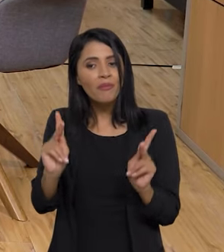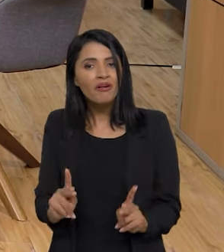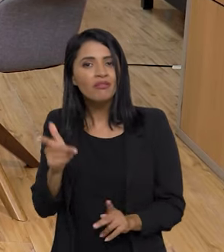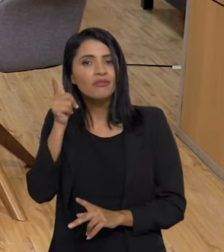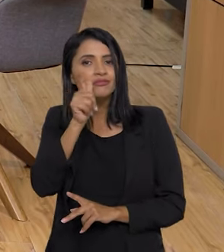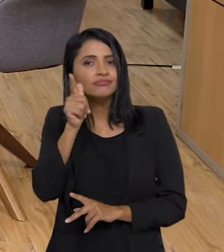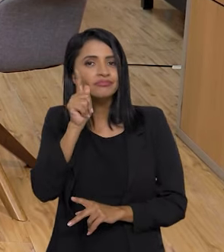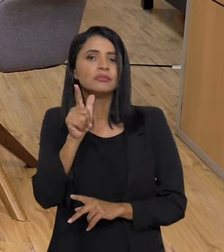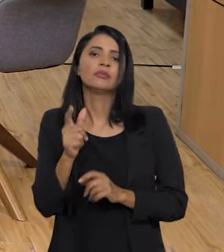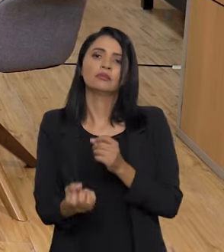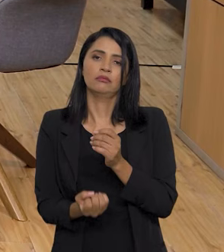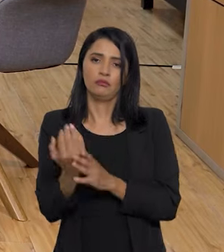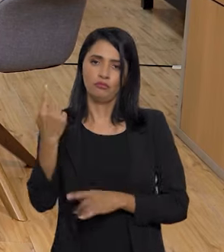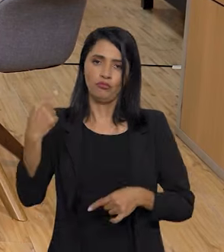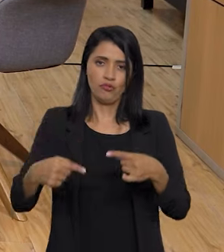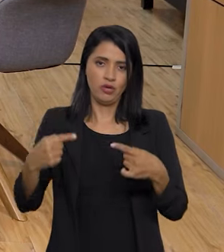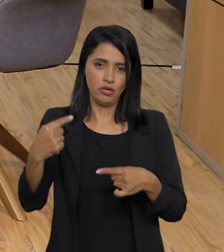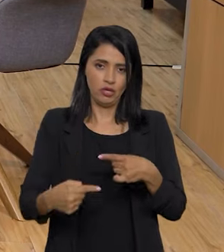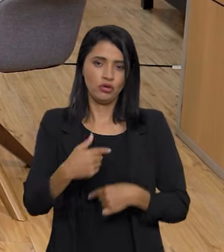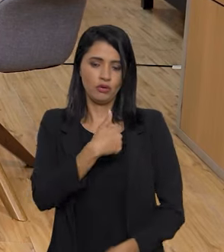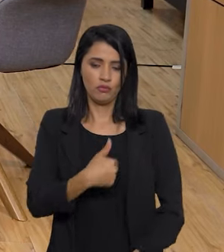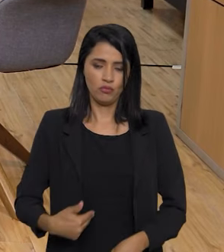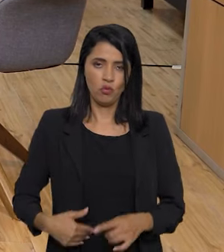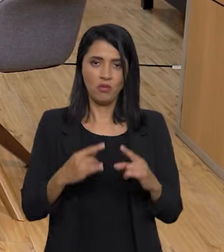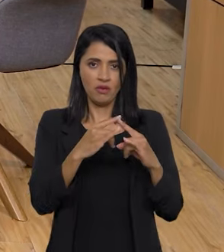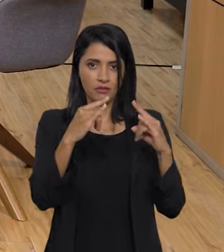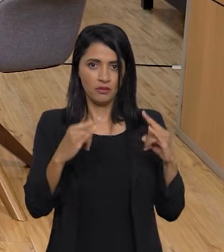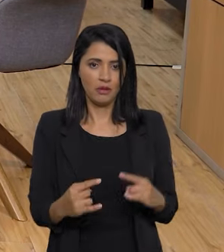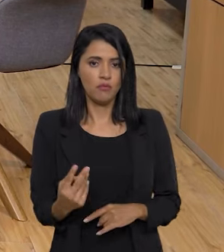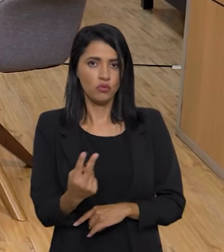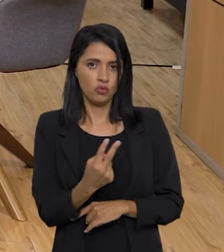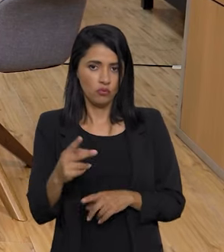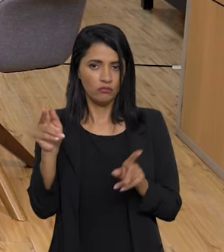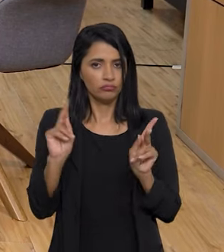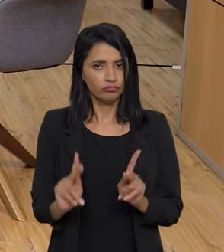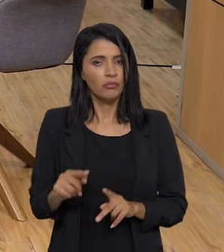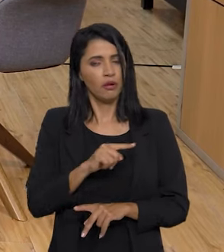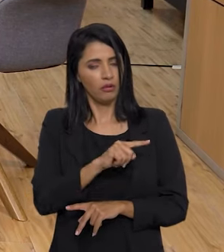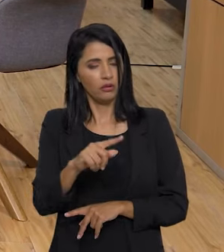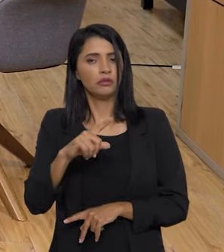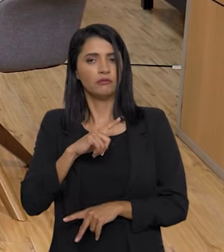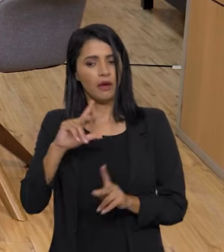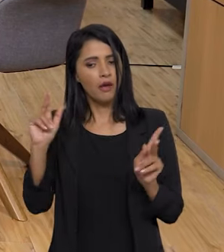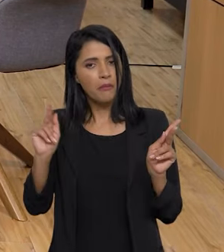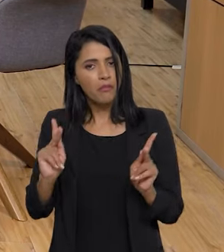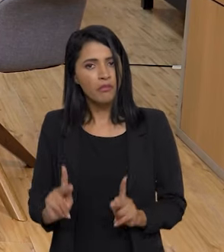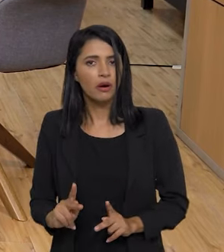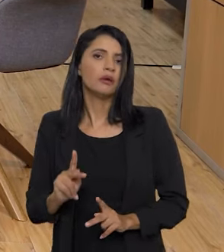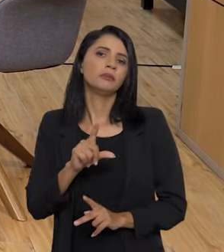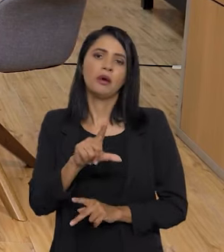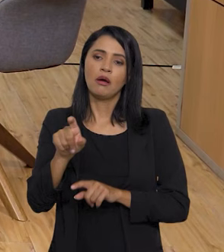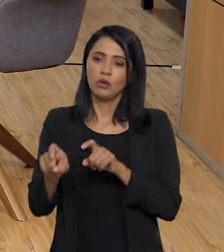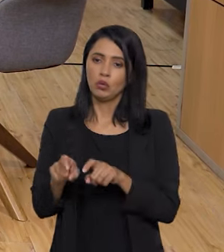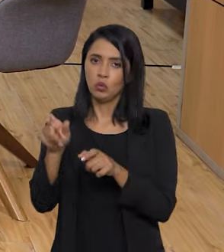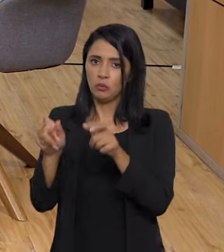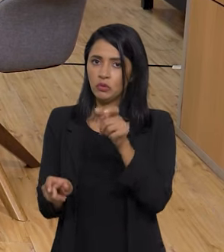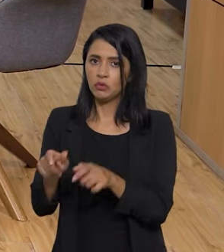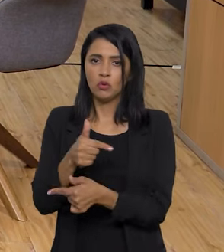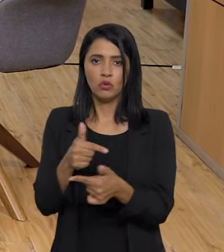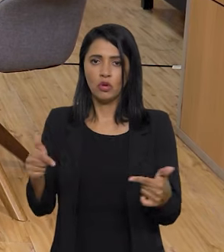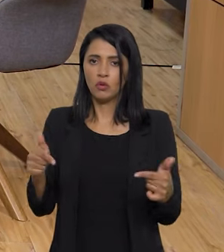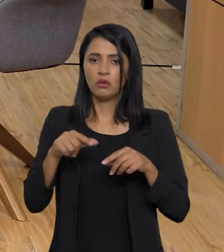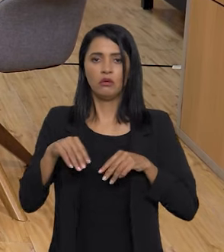meio de políticas públicas, assentamento e políticas públicas para os agricultores que não têm terra. Outro